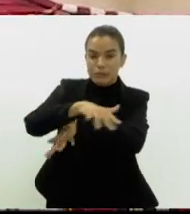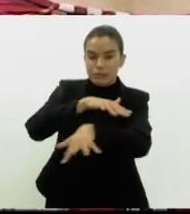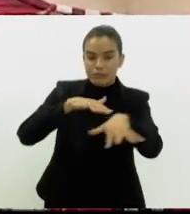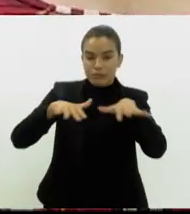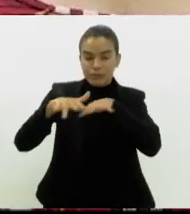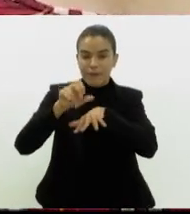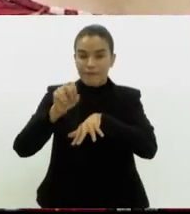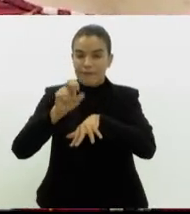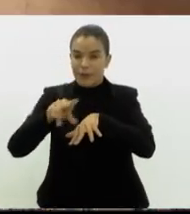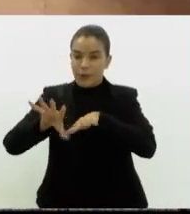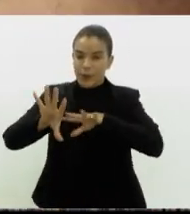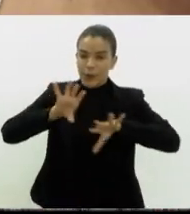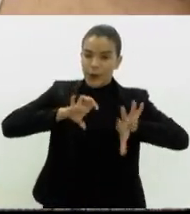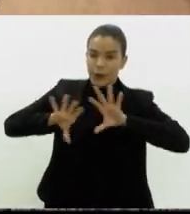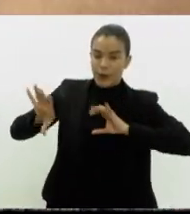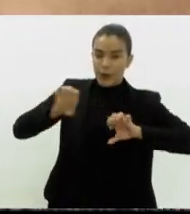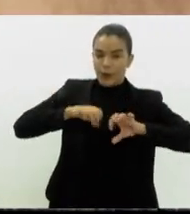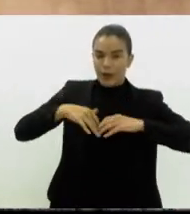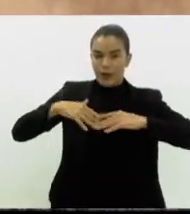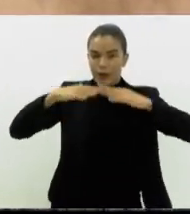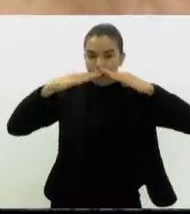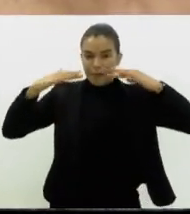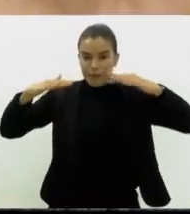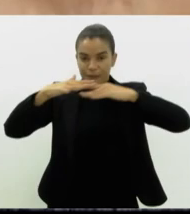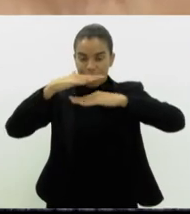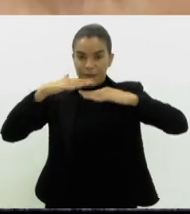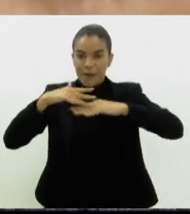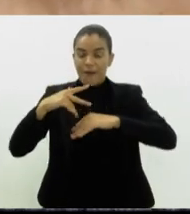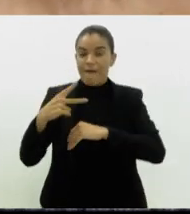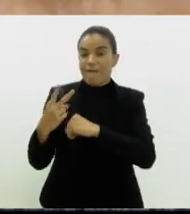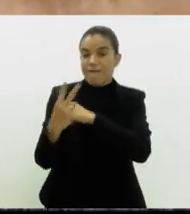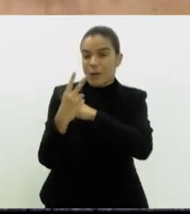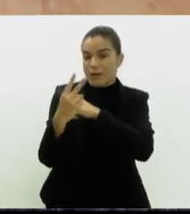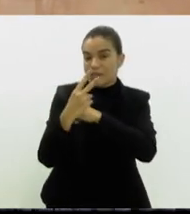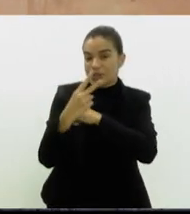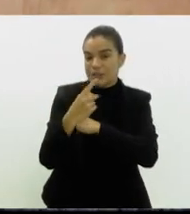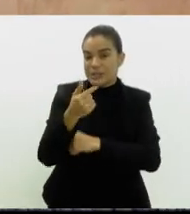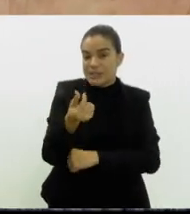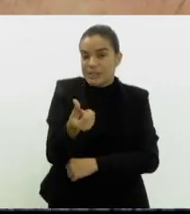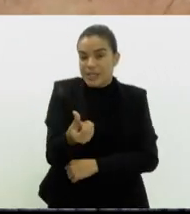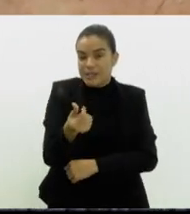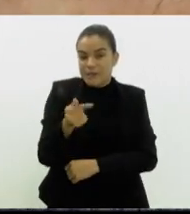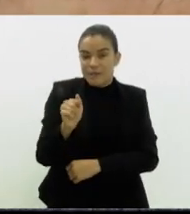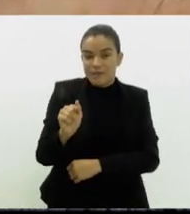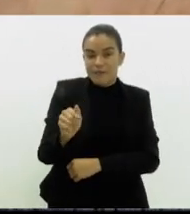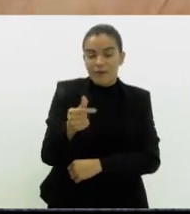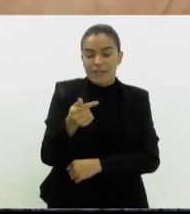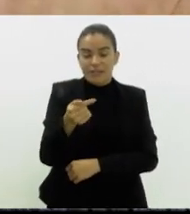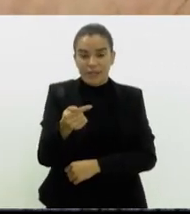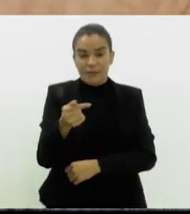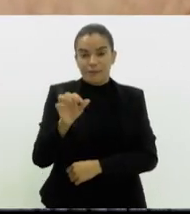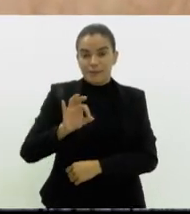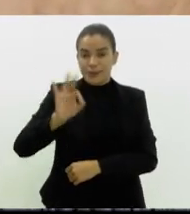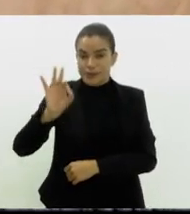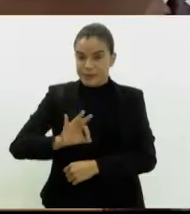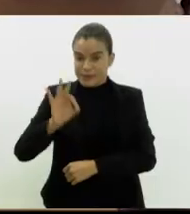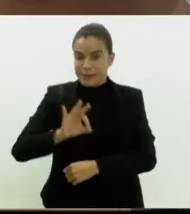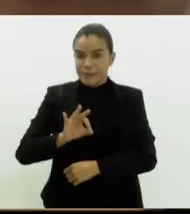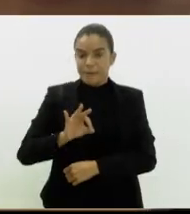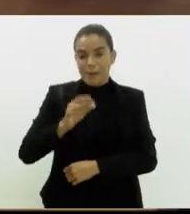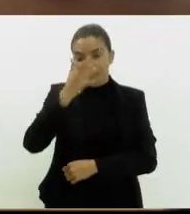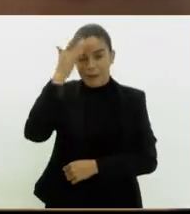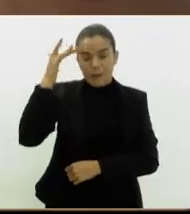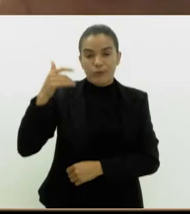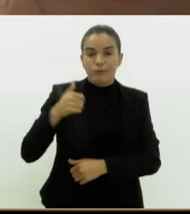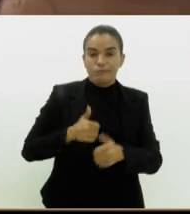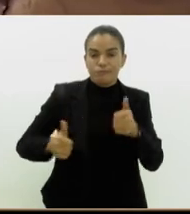respiratórios no país. A expectativa é que sejam imunizadas 6,7 milhões de pessoas dos grupos prioritários em todo